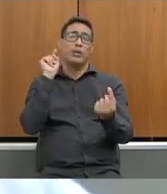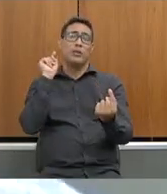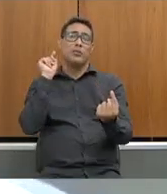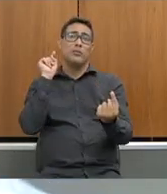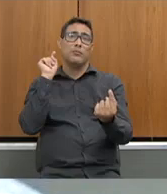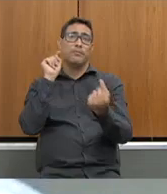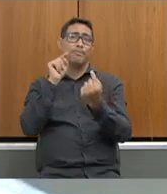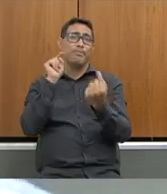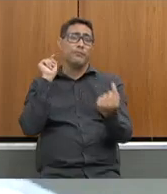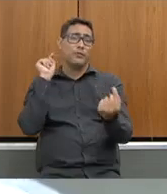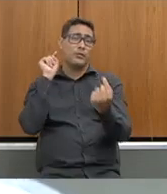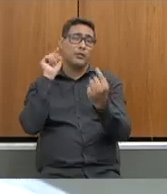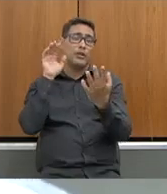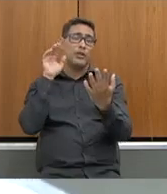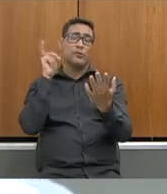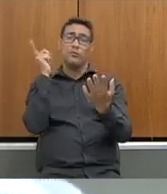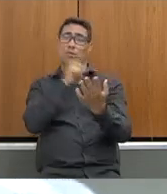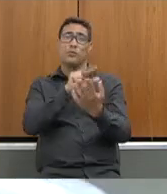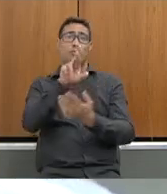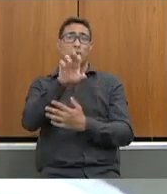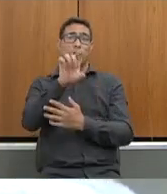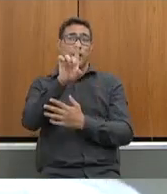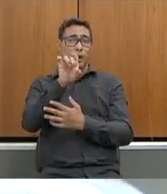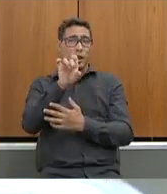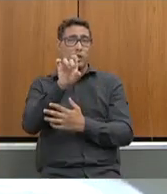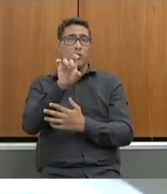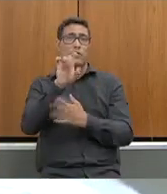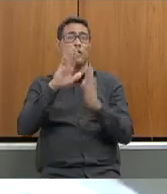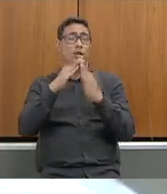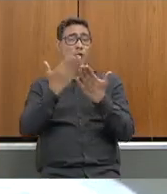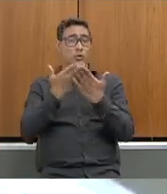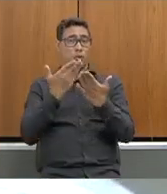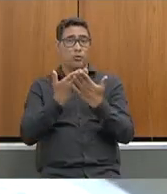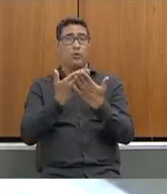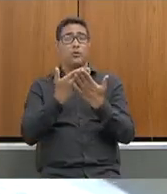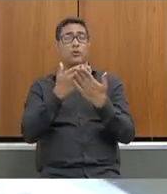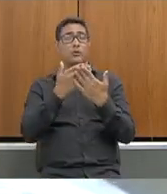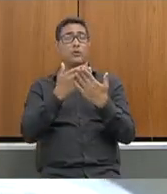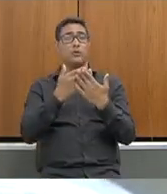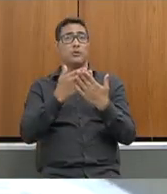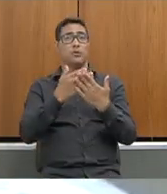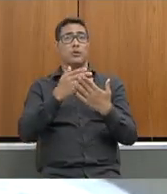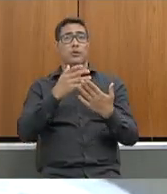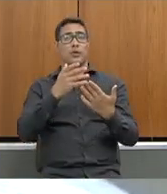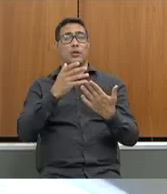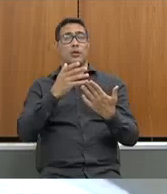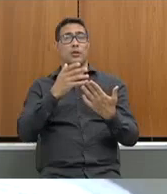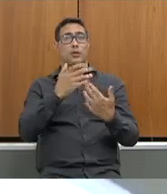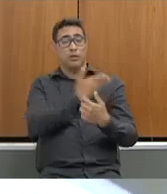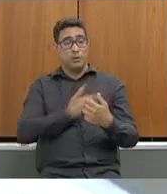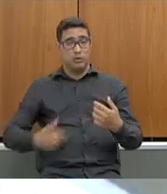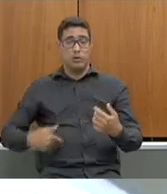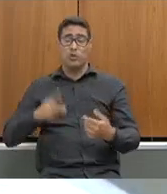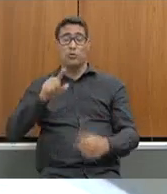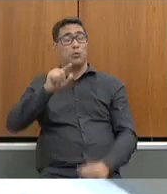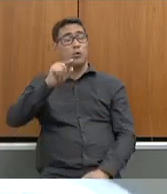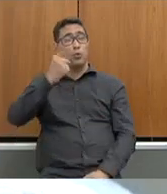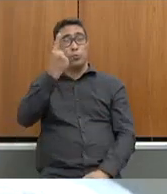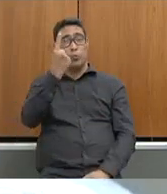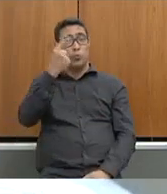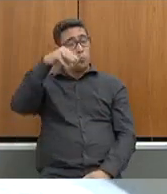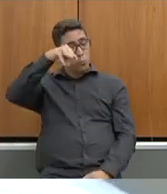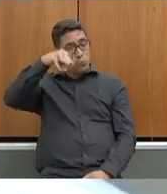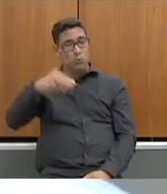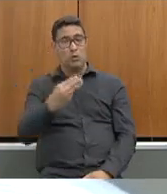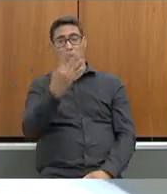toda a rede das escolas estaduais já que nós somos 1 milhão e 400 mil alunos e